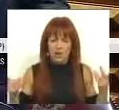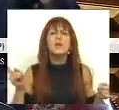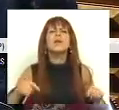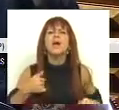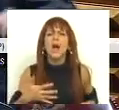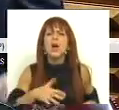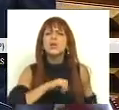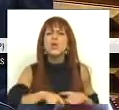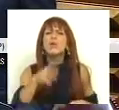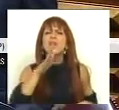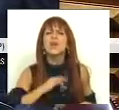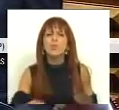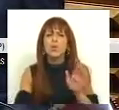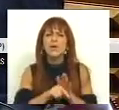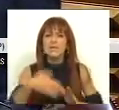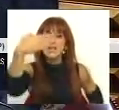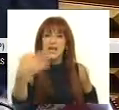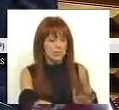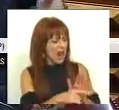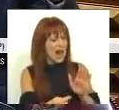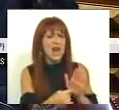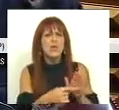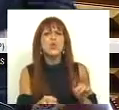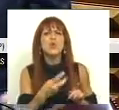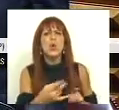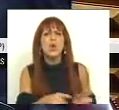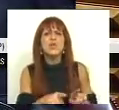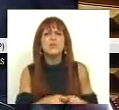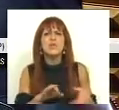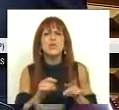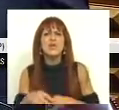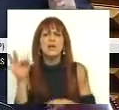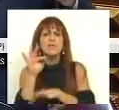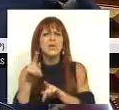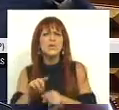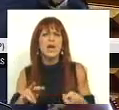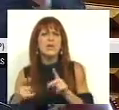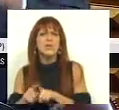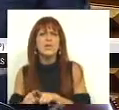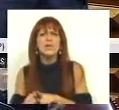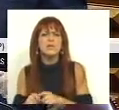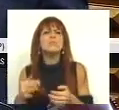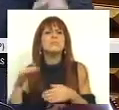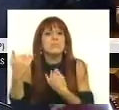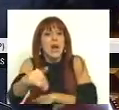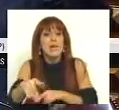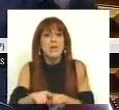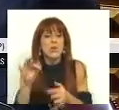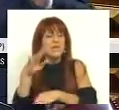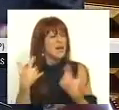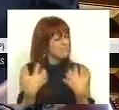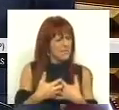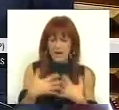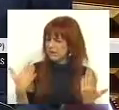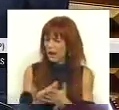Também já agora, Sr. Deputado, diga-me lá no artigo 7º da lei, quantos membros da Comissão Instaladora das Freguesias quer alterações dos limites das freguesias? É que isso cria uma